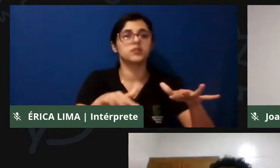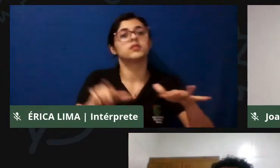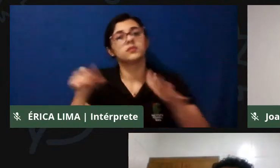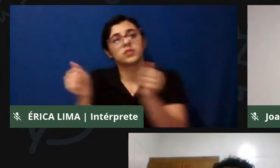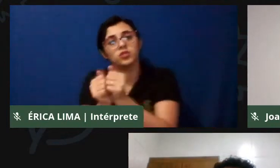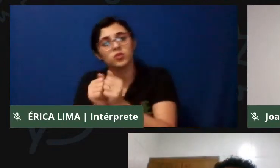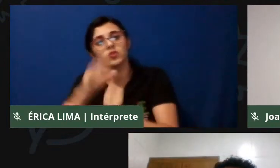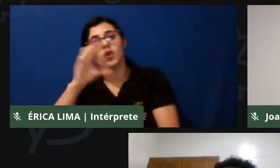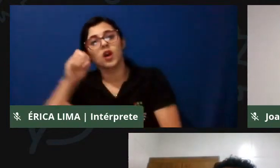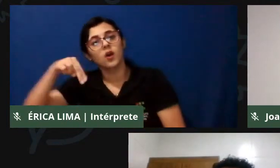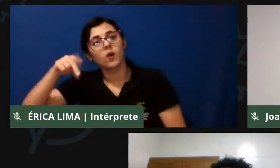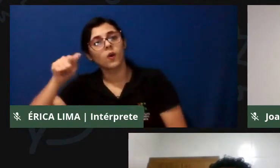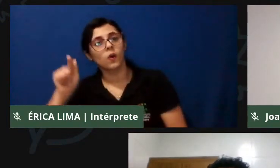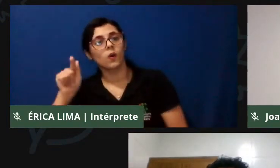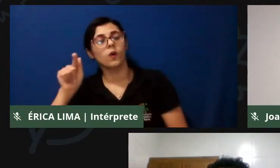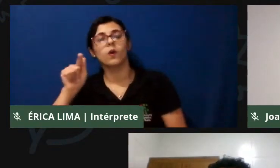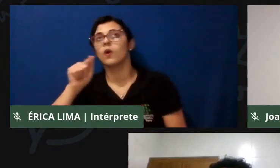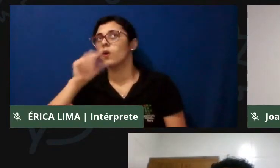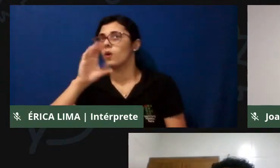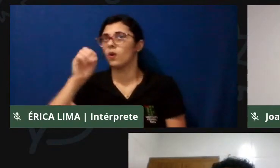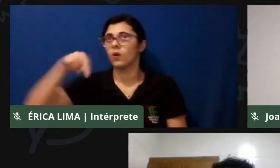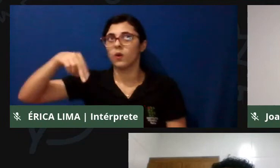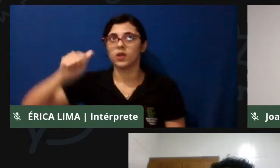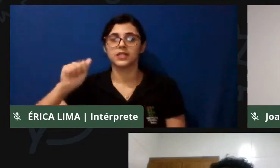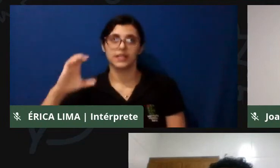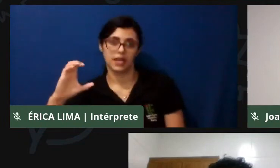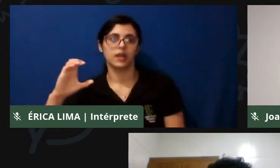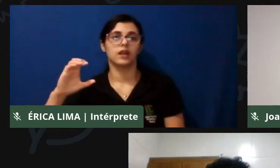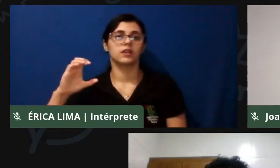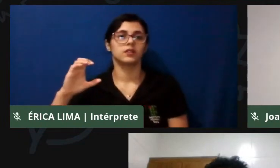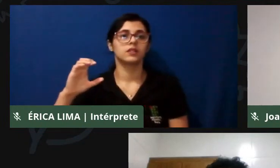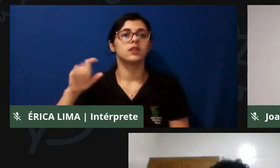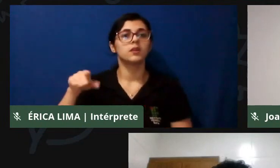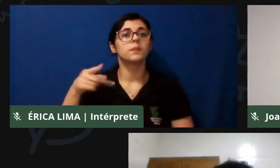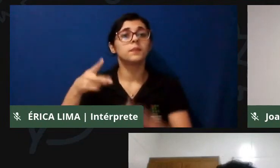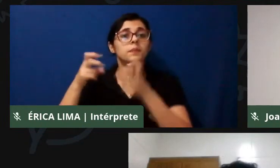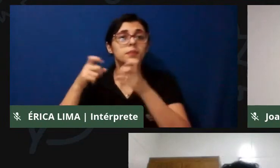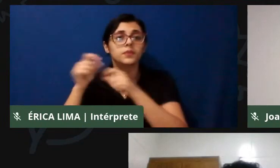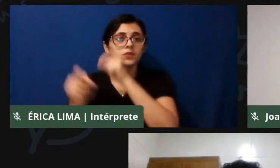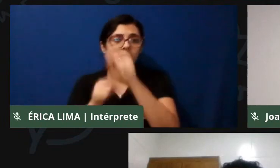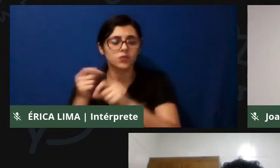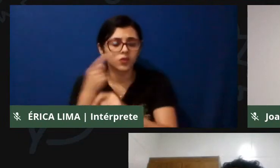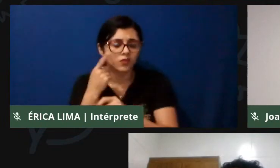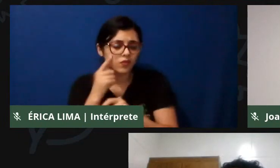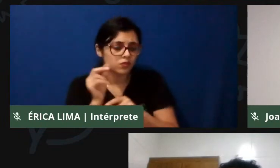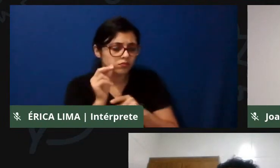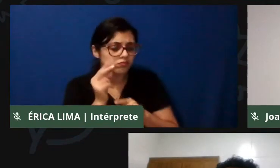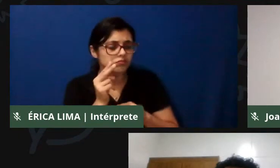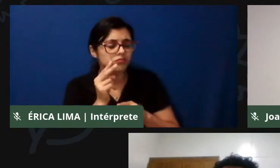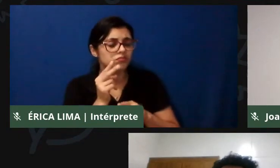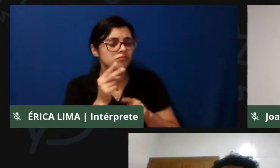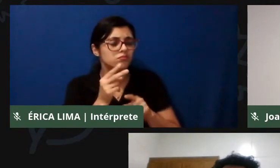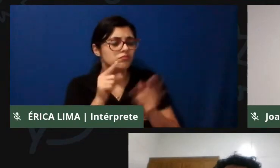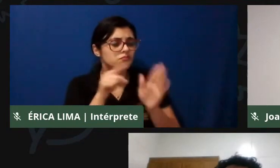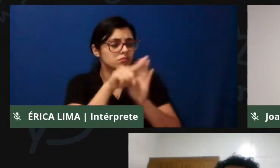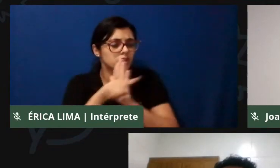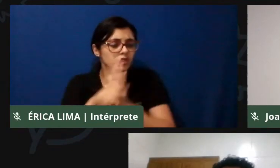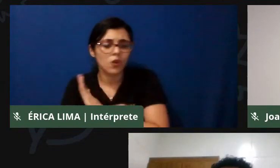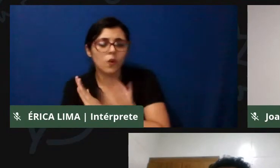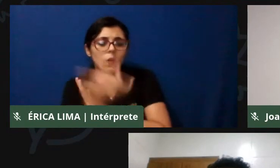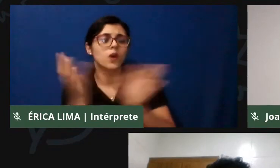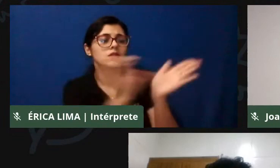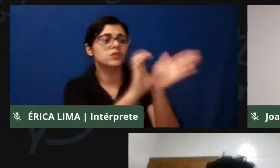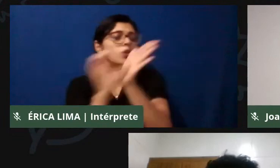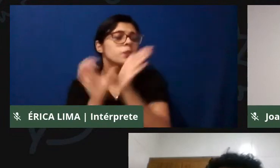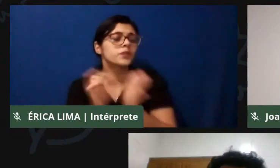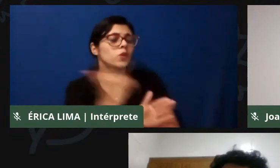um boletim epidemiológico para saber quantas comunidades tinham sido efetivas. Até começo de dezembro,